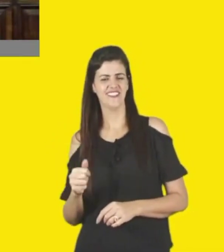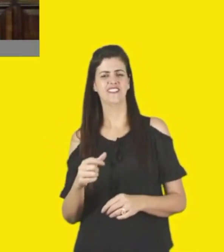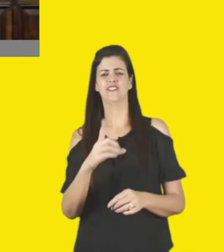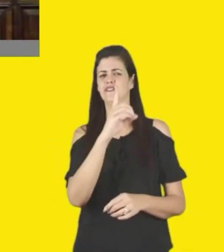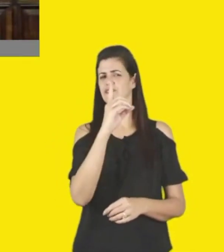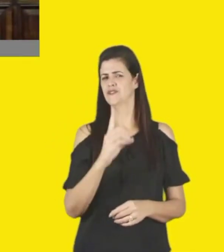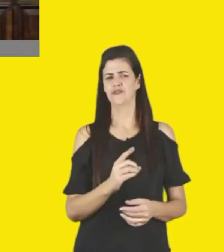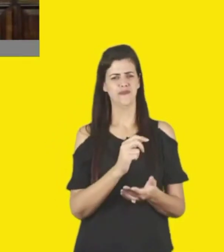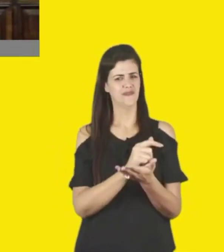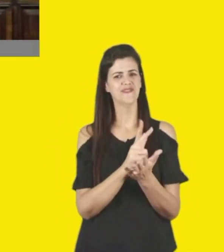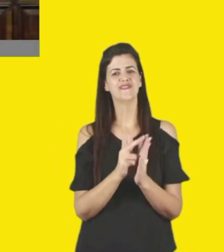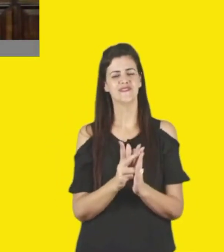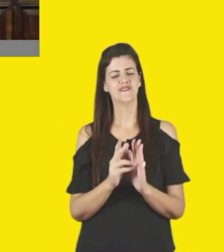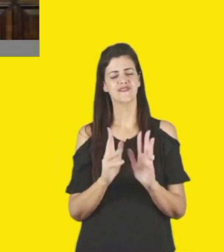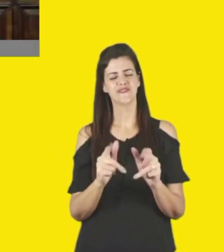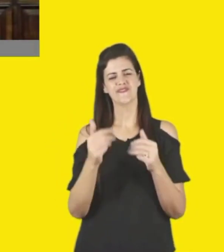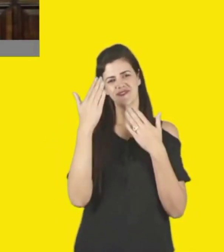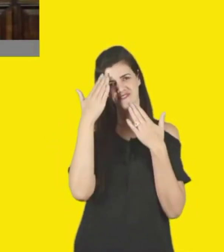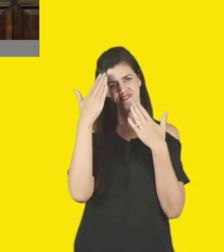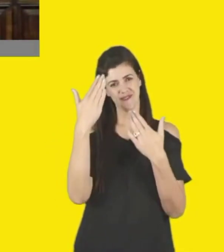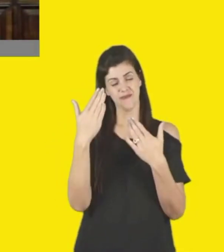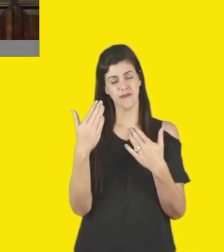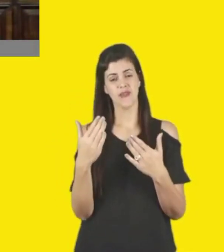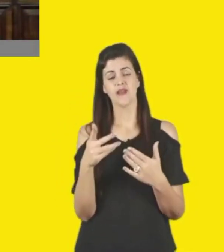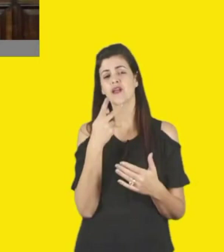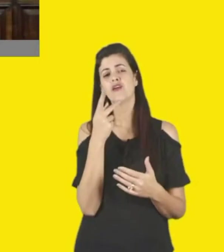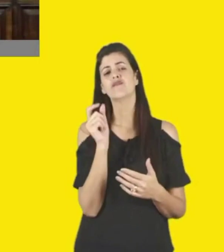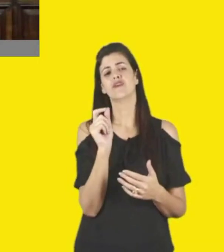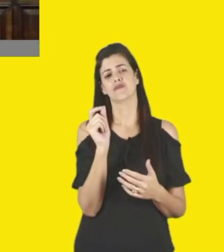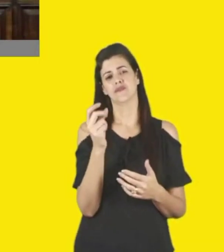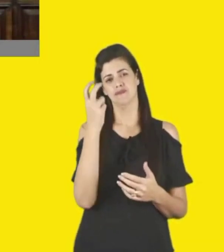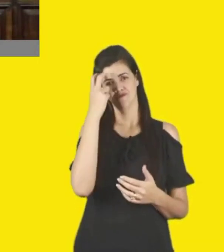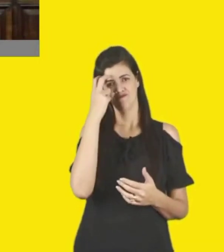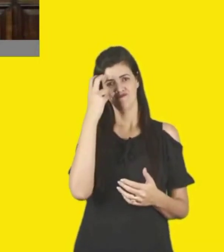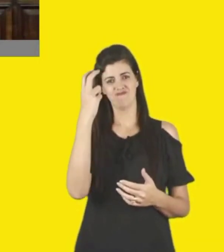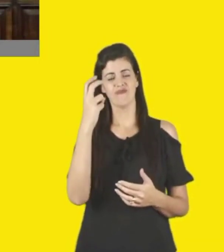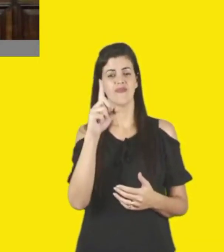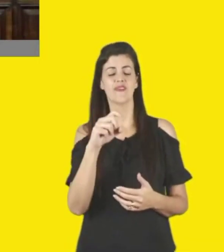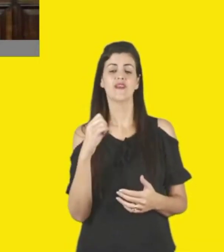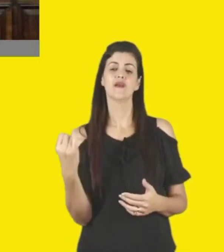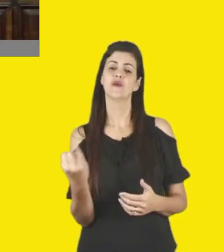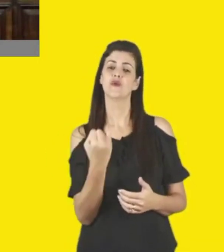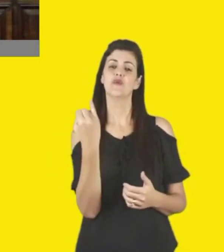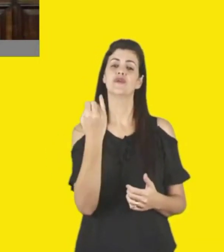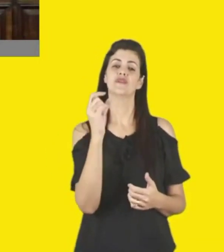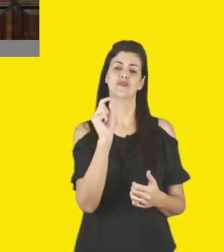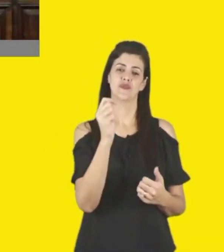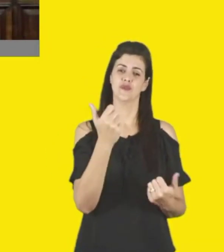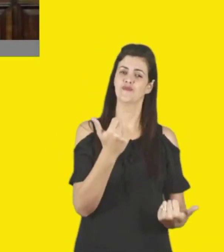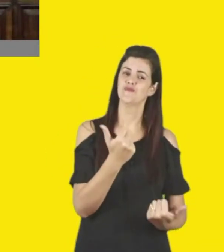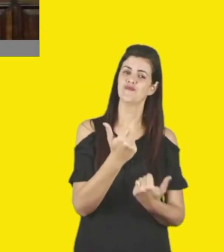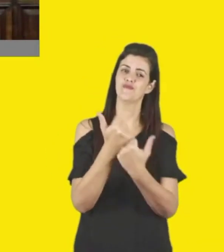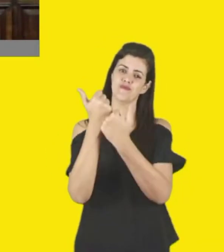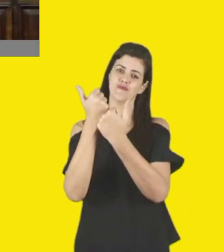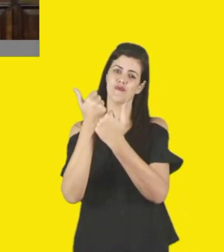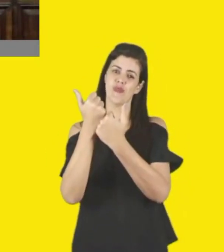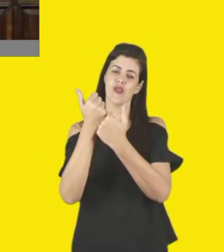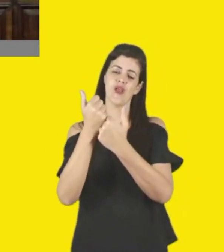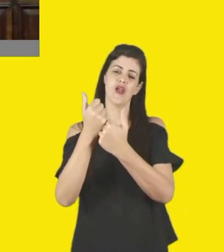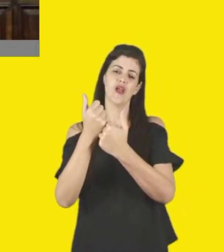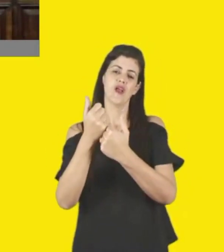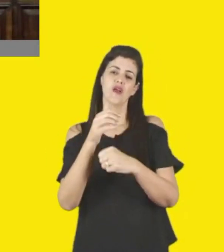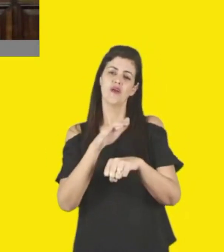e falar que eu acho que, realmente, a cultura, ela se faz por meio de parcerias e escutas, né, e é muito importante que nós